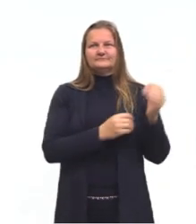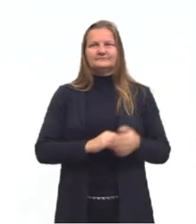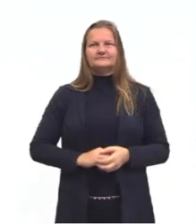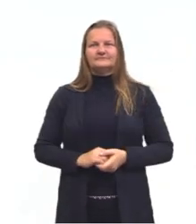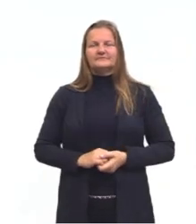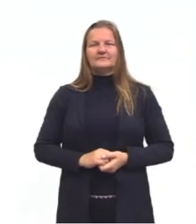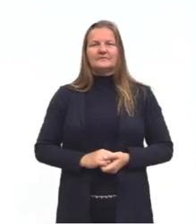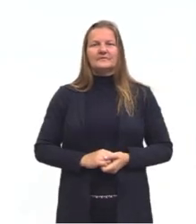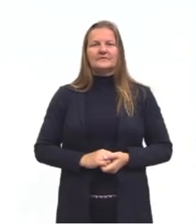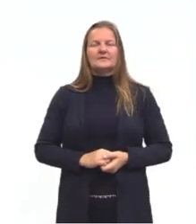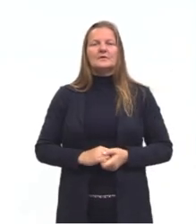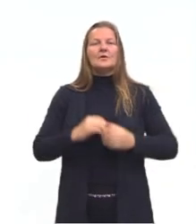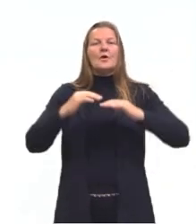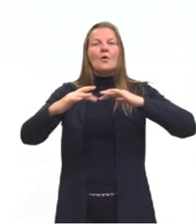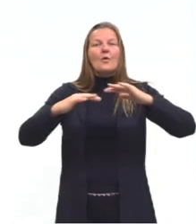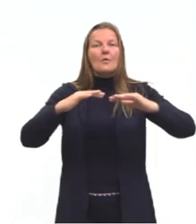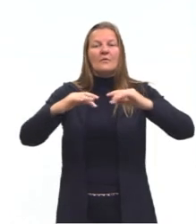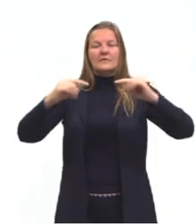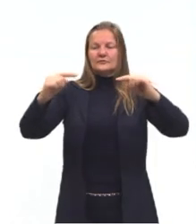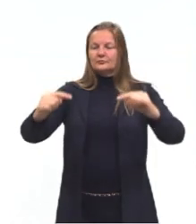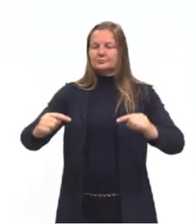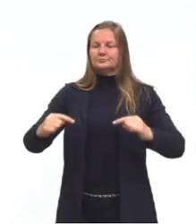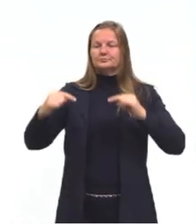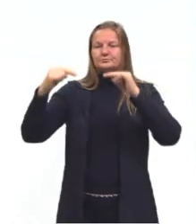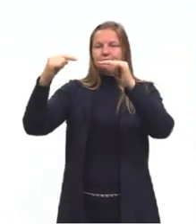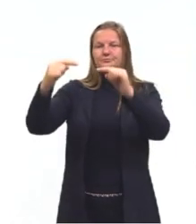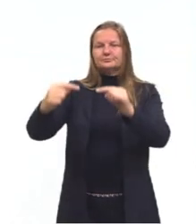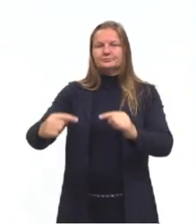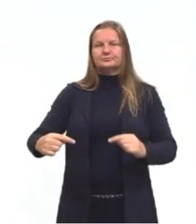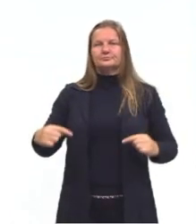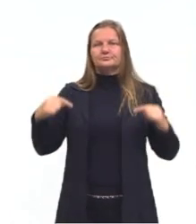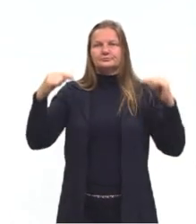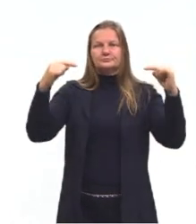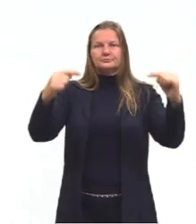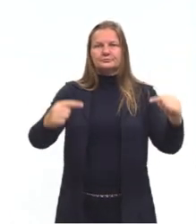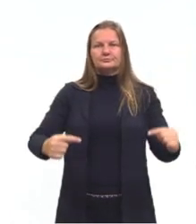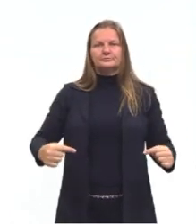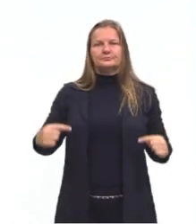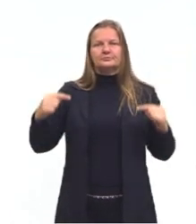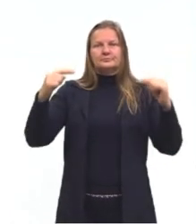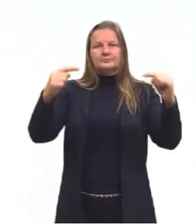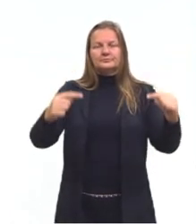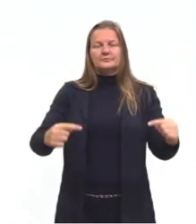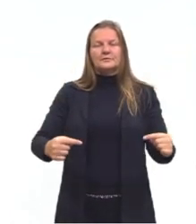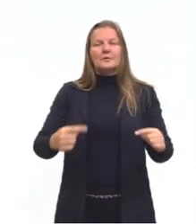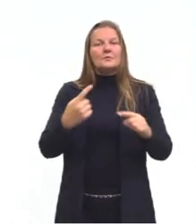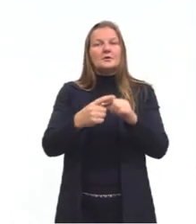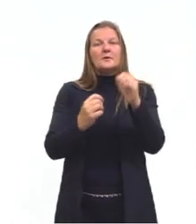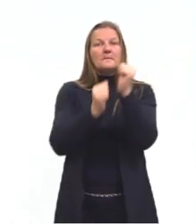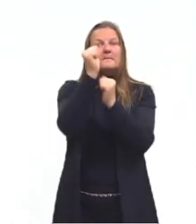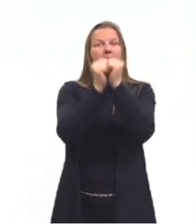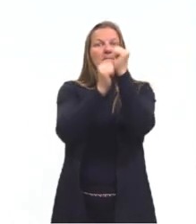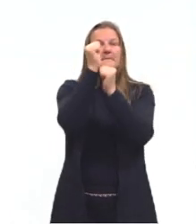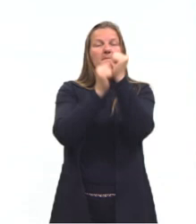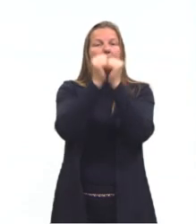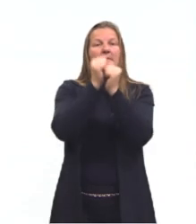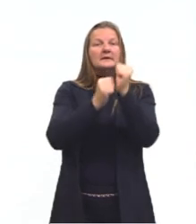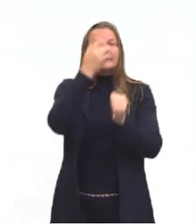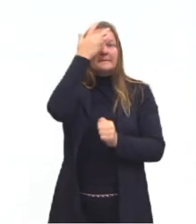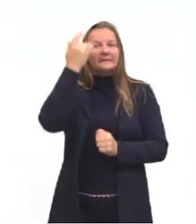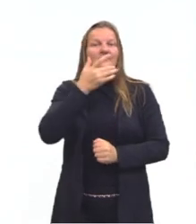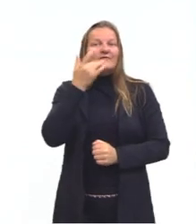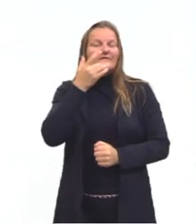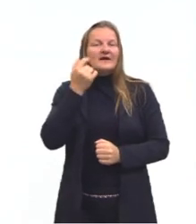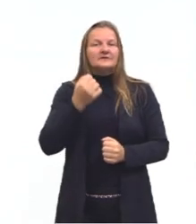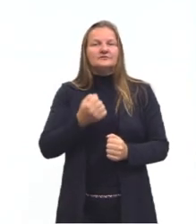Com seu movimento giratório, a roda tornou-se parte integrante das máquinas que auxiliam os homens a